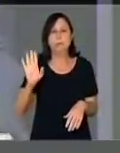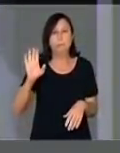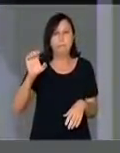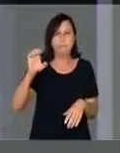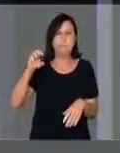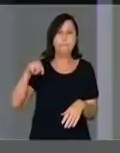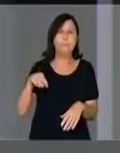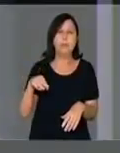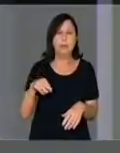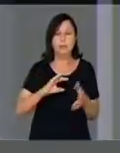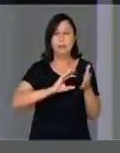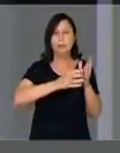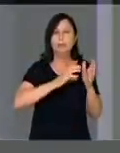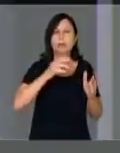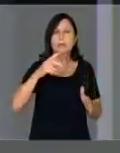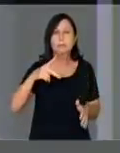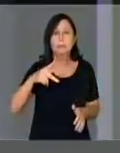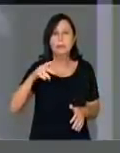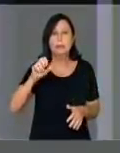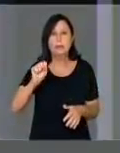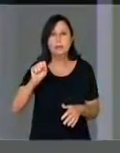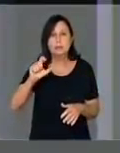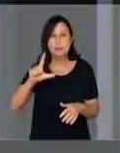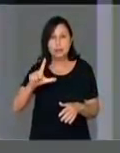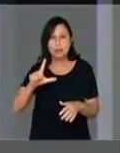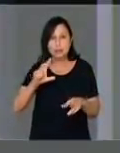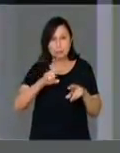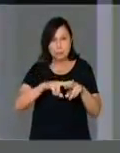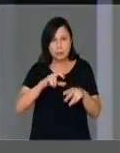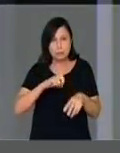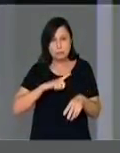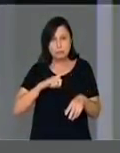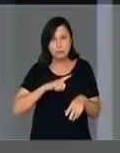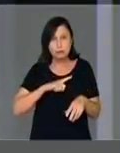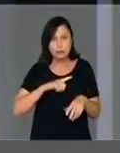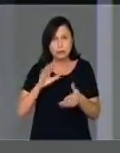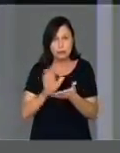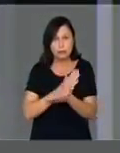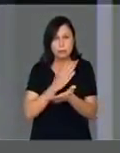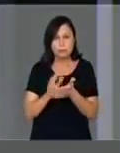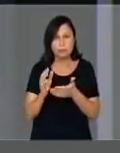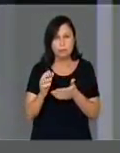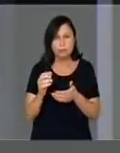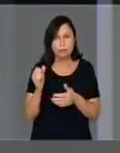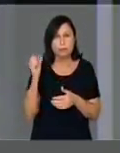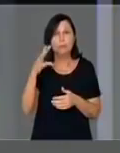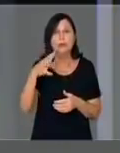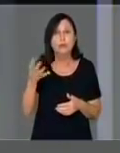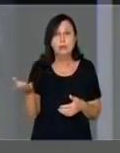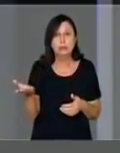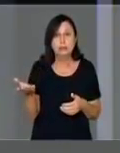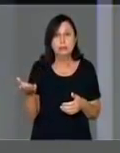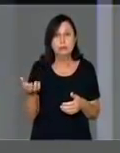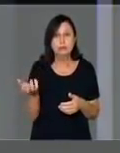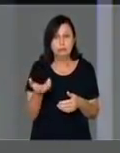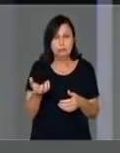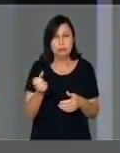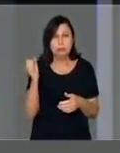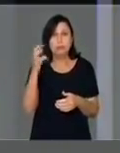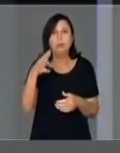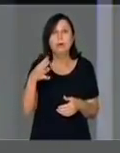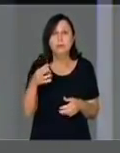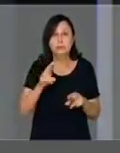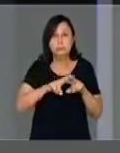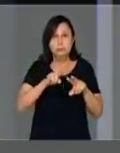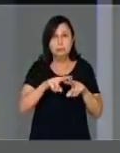PSL está preso. Vamos começar a contar quantos estão presos do PSL. Você quer que eu fale quantos que estão